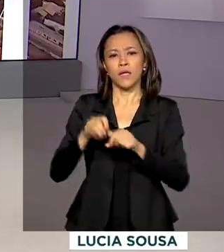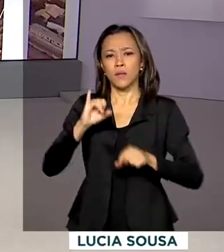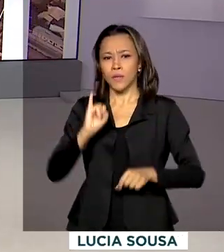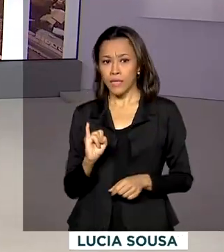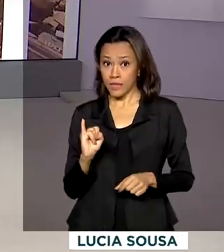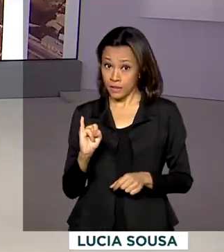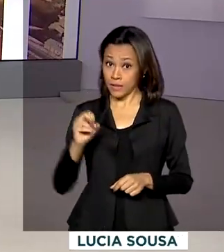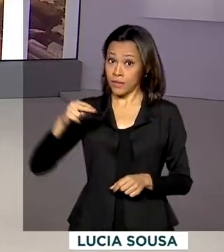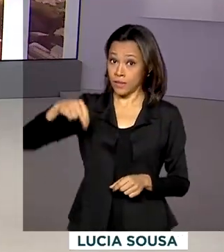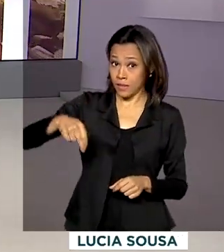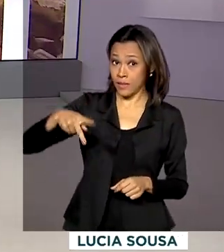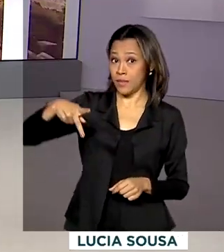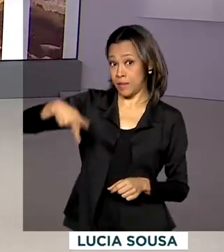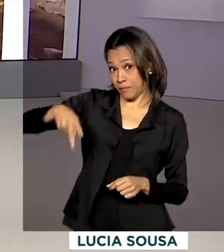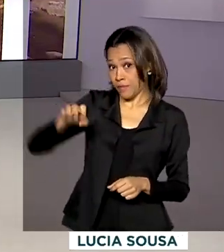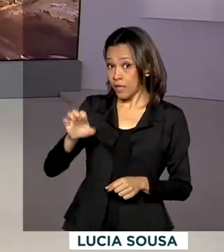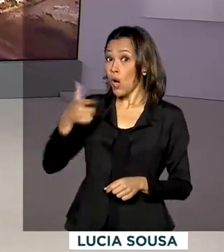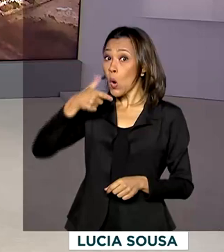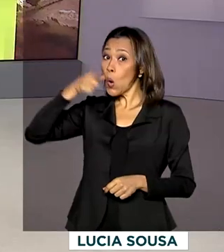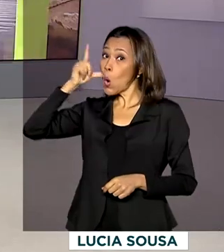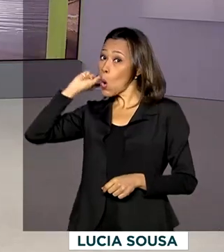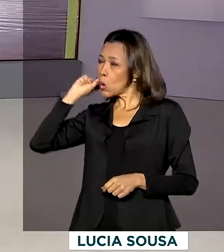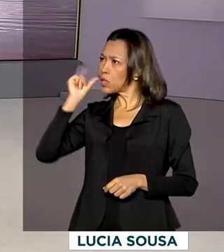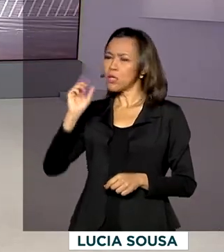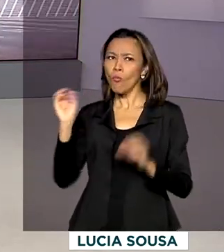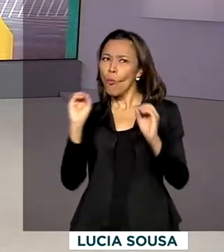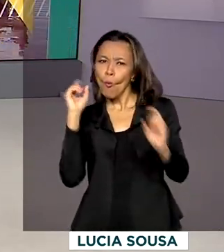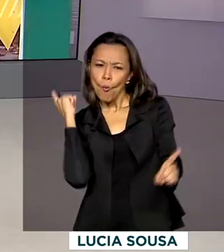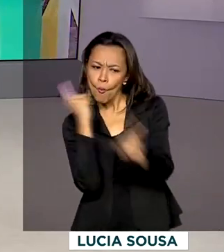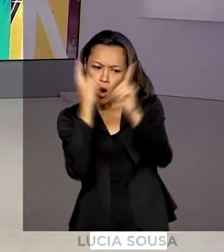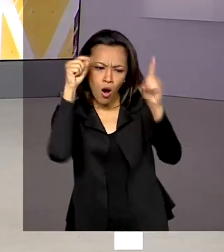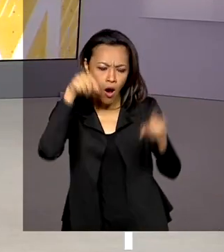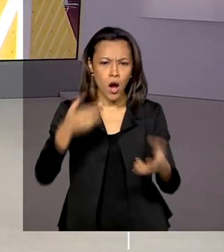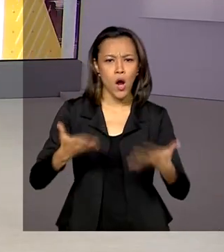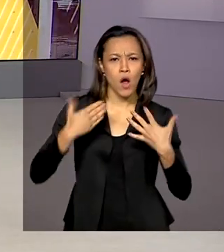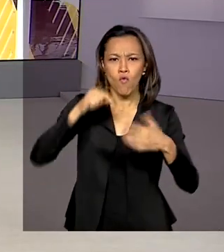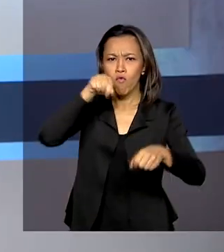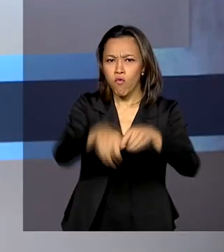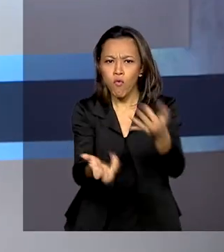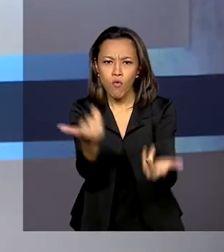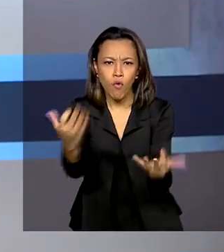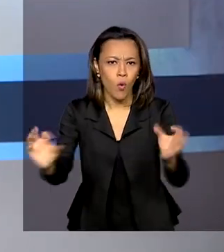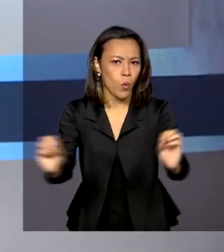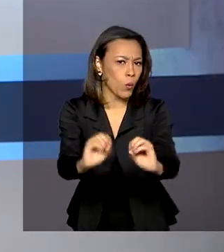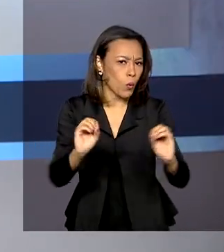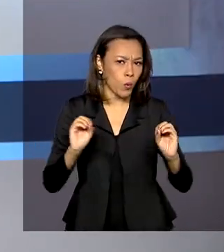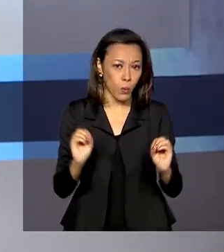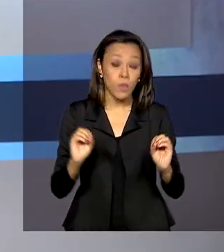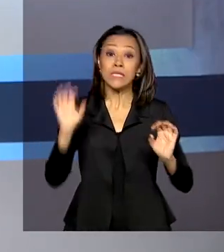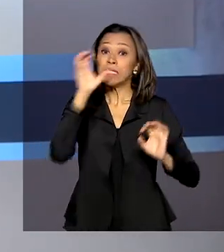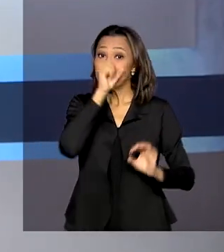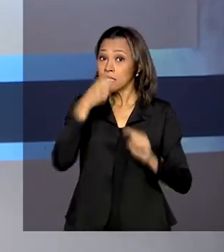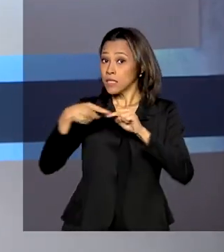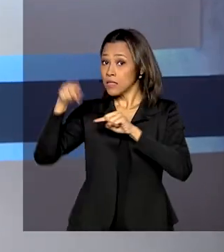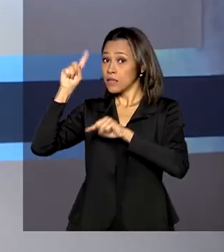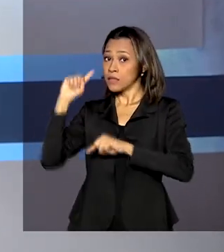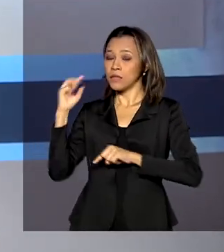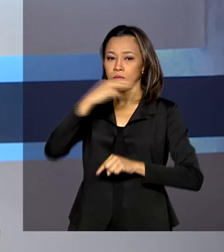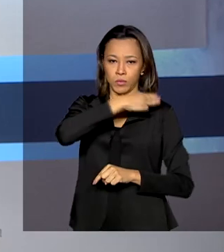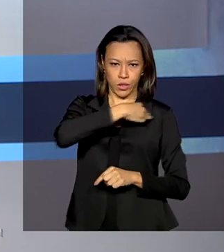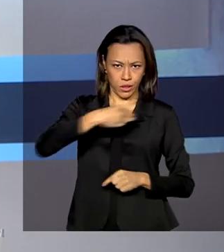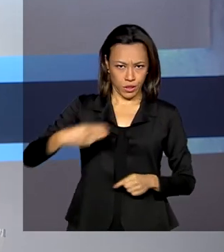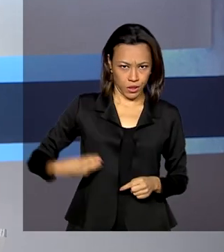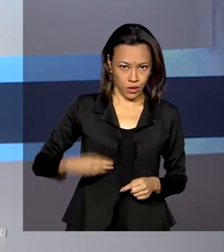de Pesquisas Espaciais, que ontem não detectou focos de calor na área. No sábado, o ministro do Meio